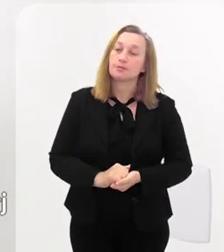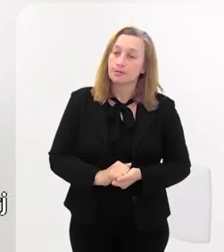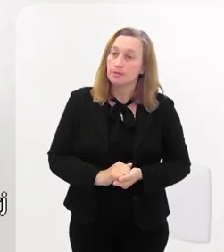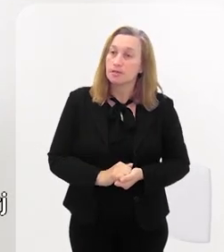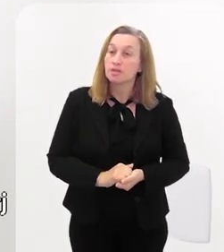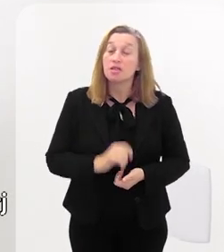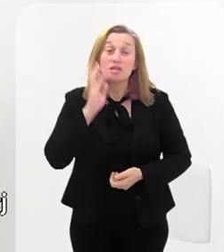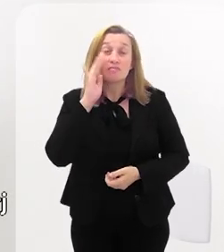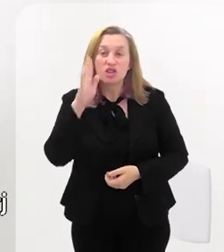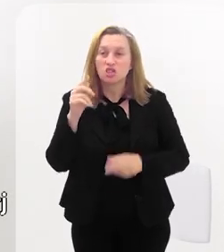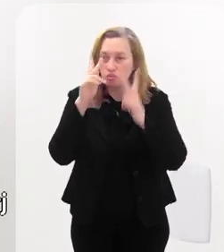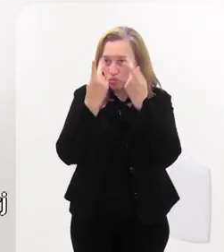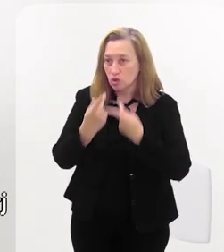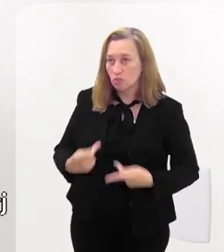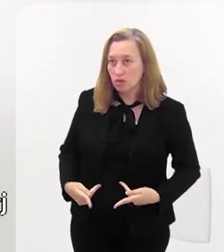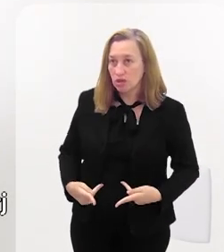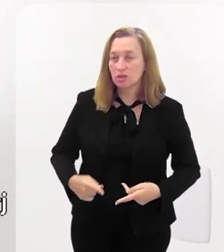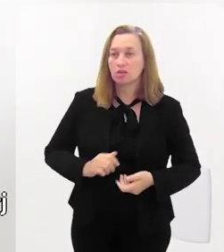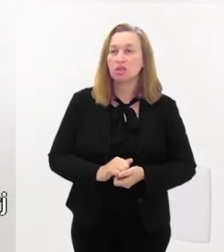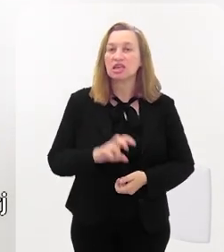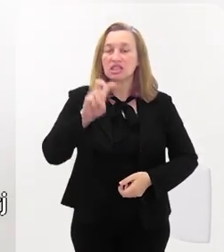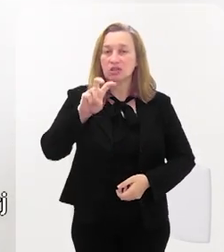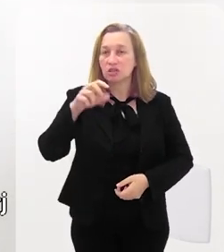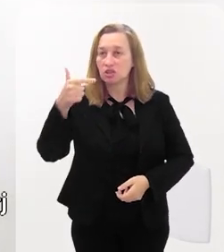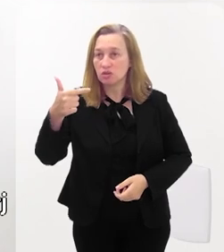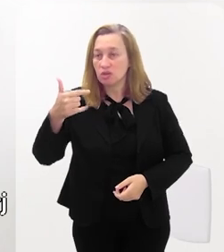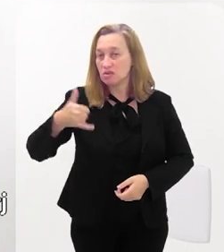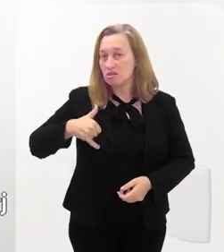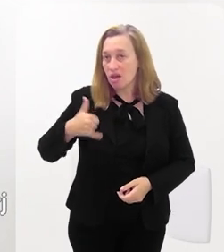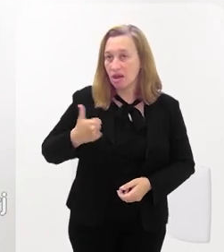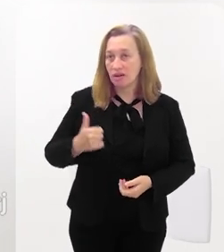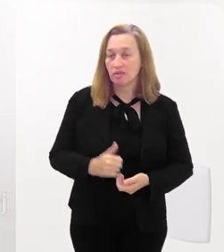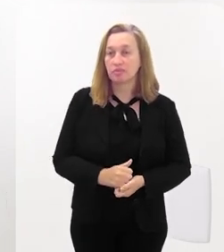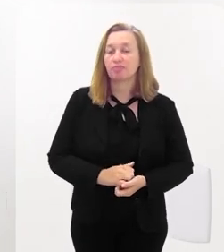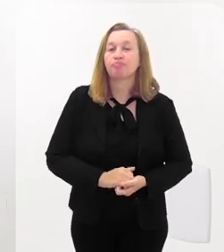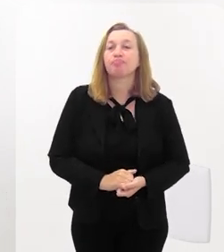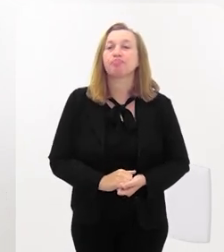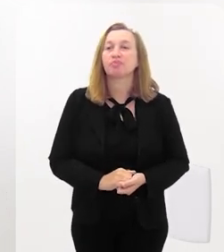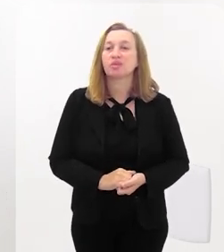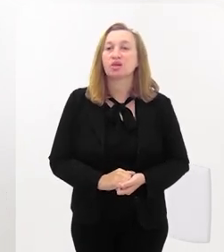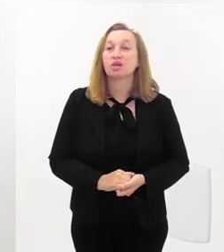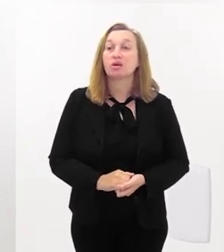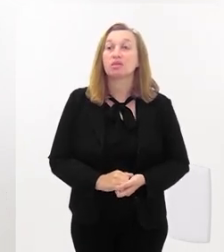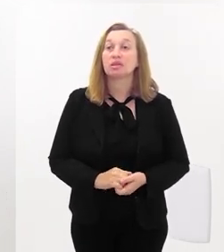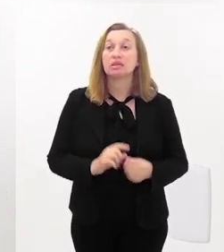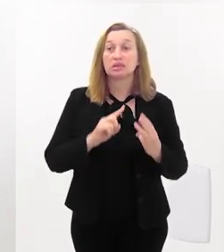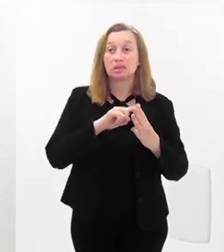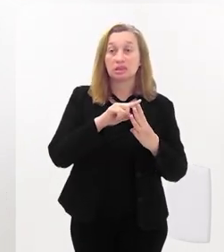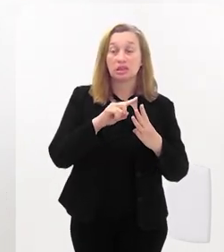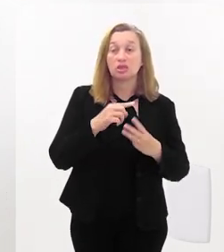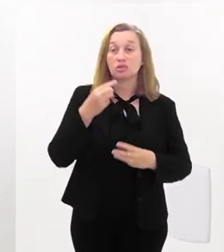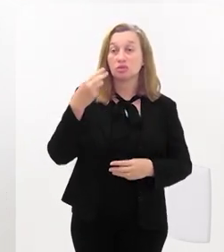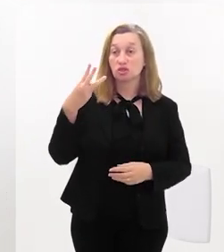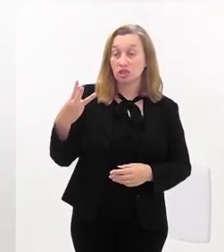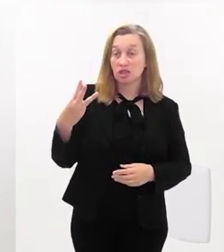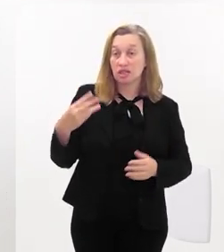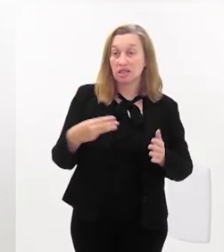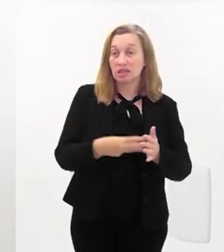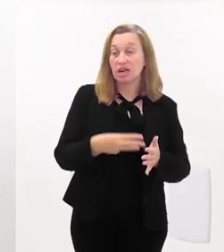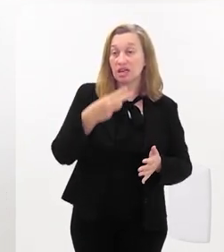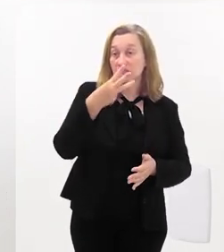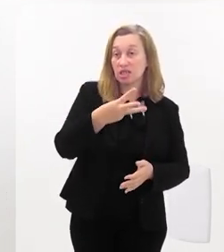essa. Imagine um ser humano com 52 anos de idade, dos quais, dos três aos 38,